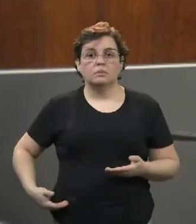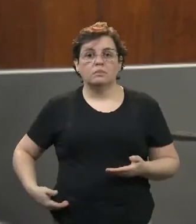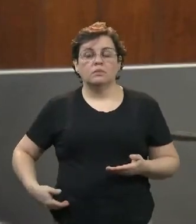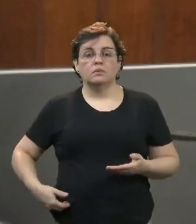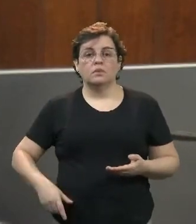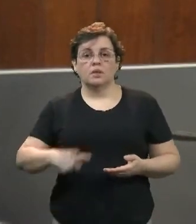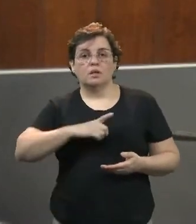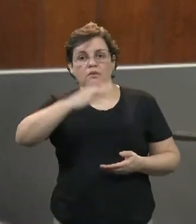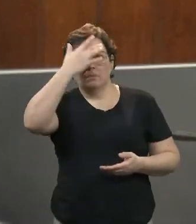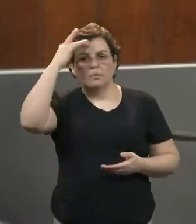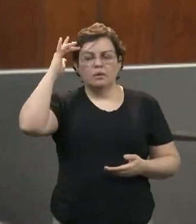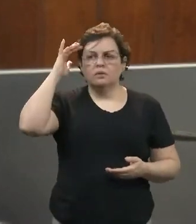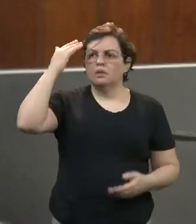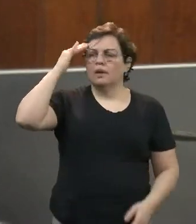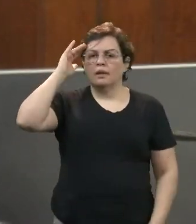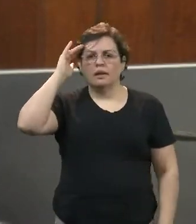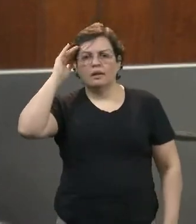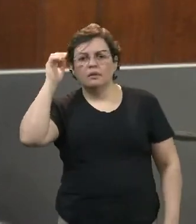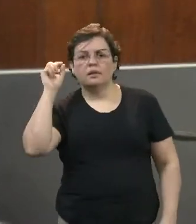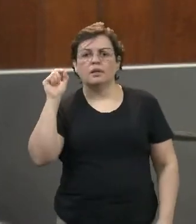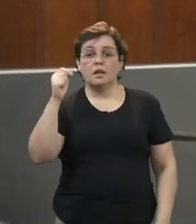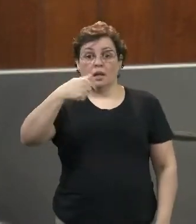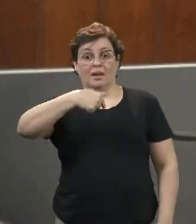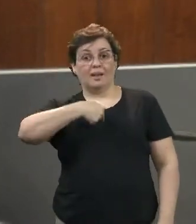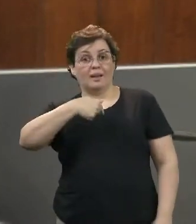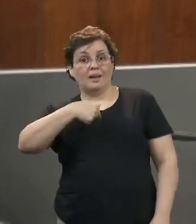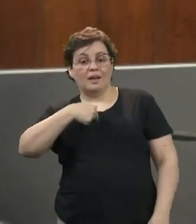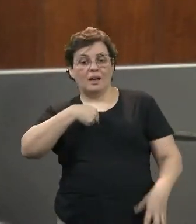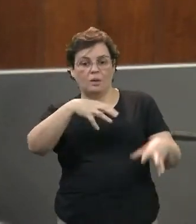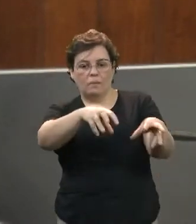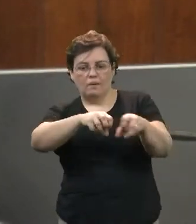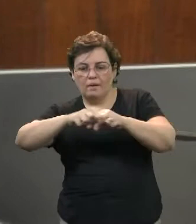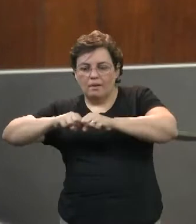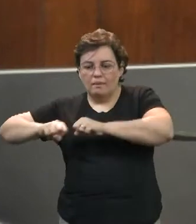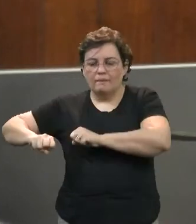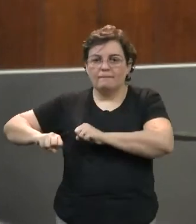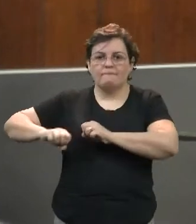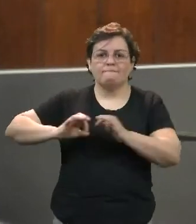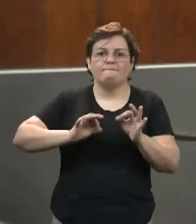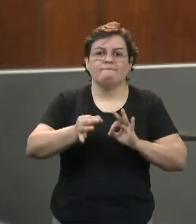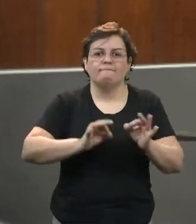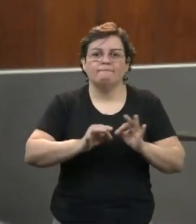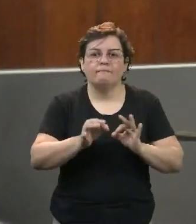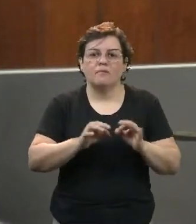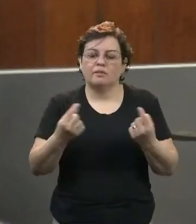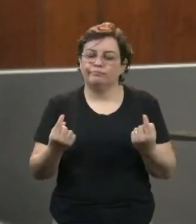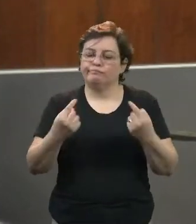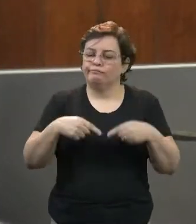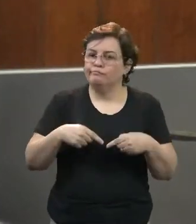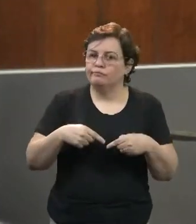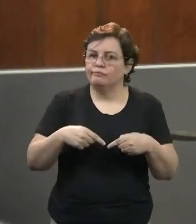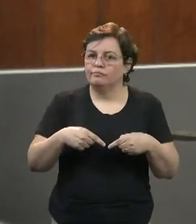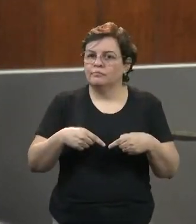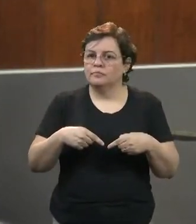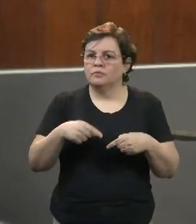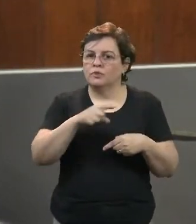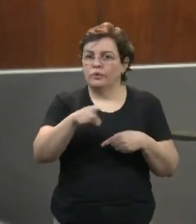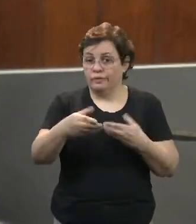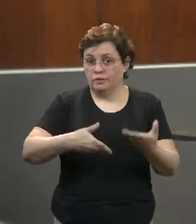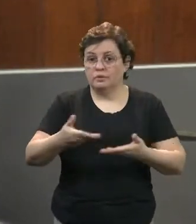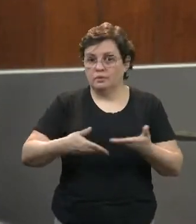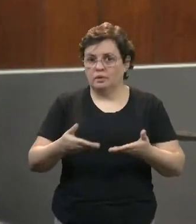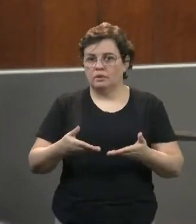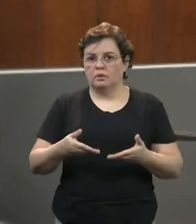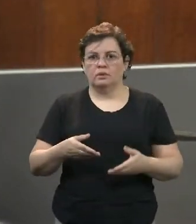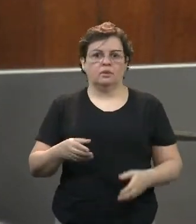deles passaram a entender que essa presidência que retirou o projeto estava contrário ao servidor público, que